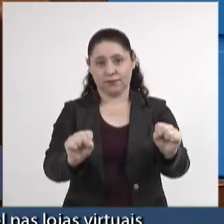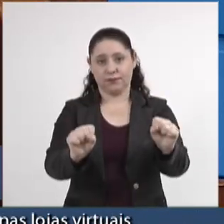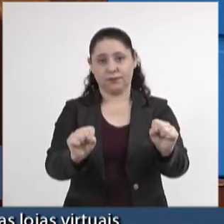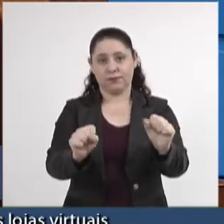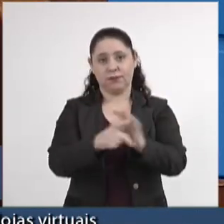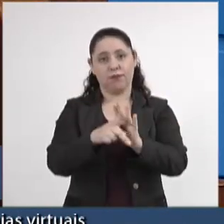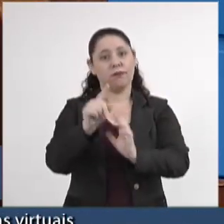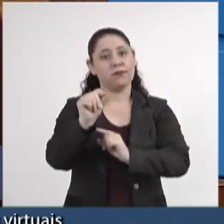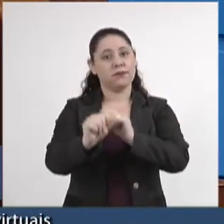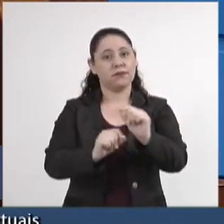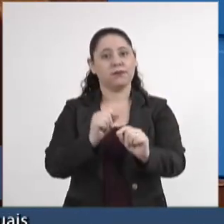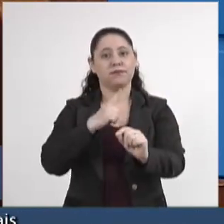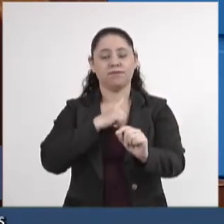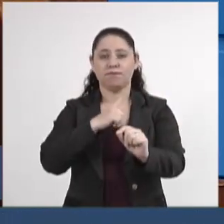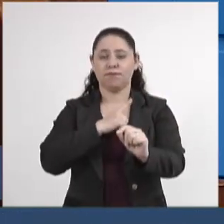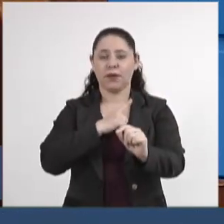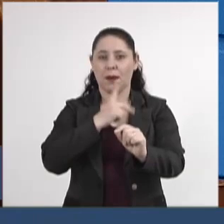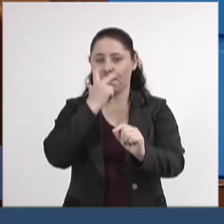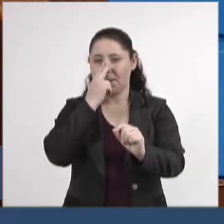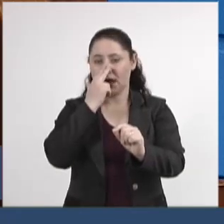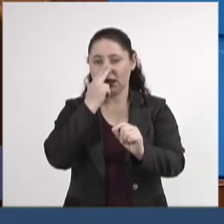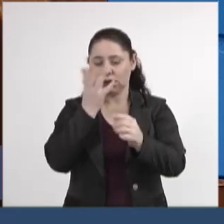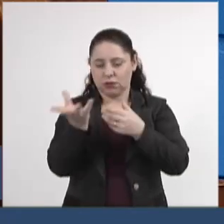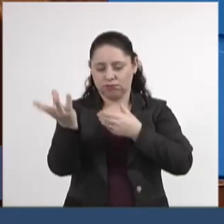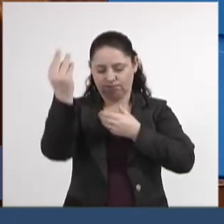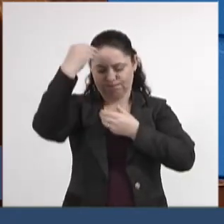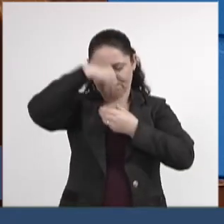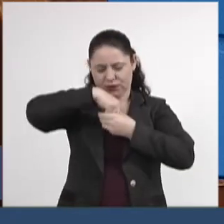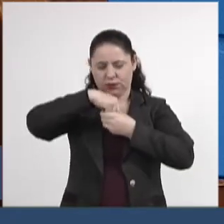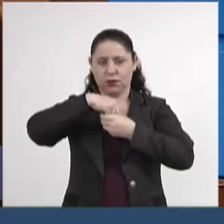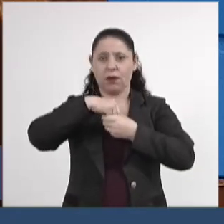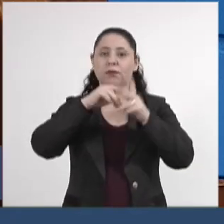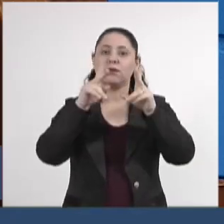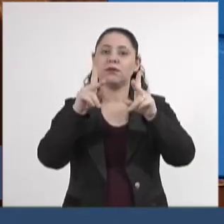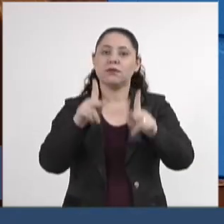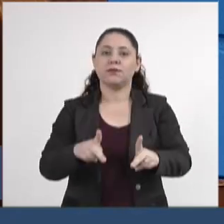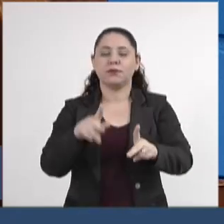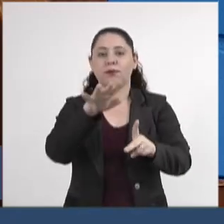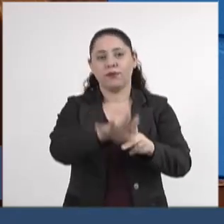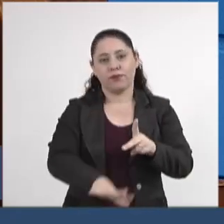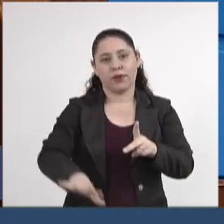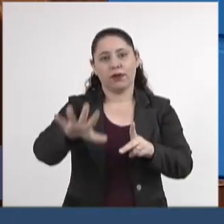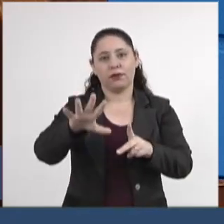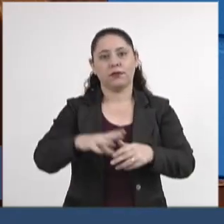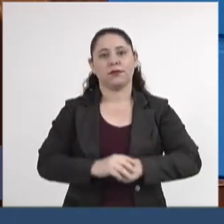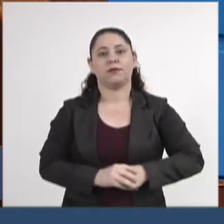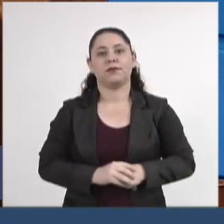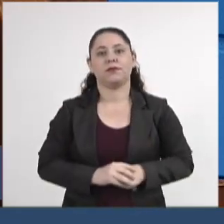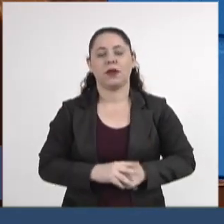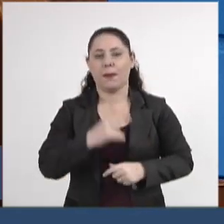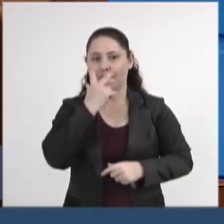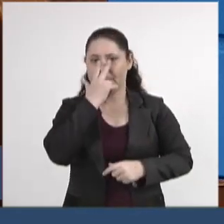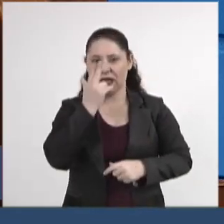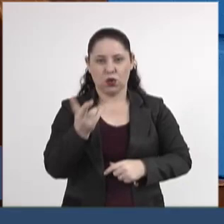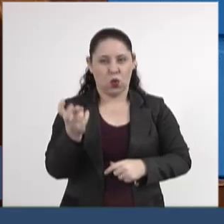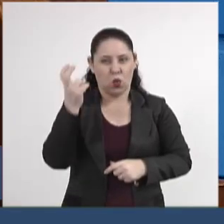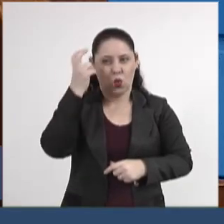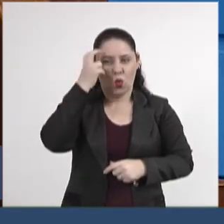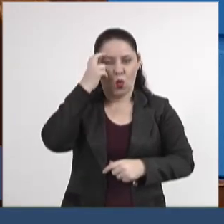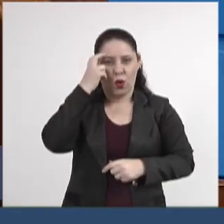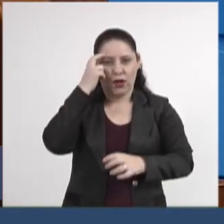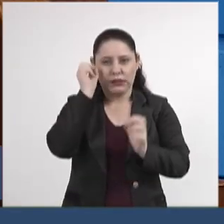inculcou na população uma cultura